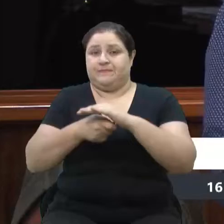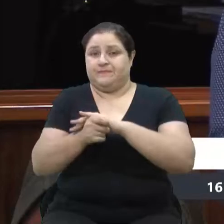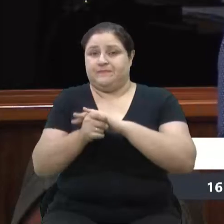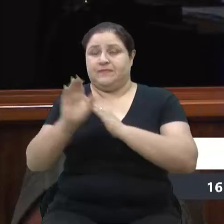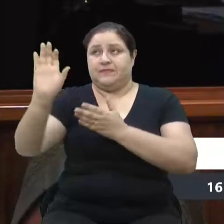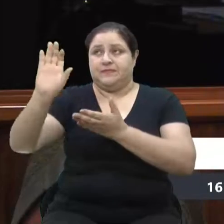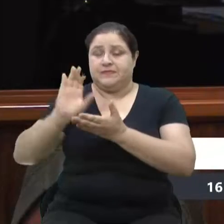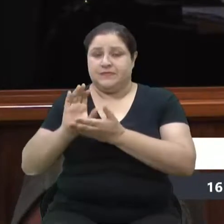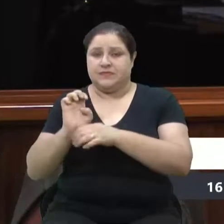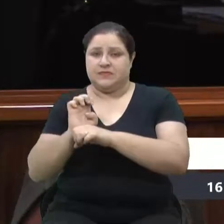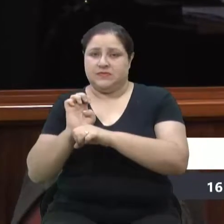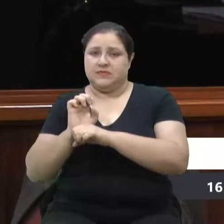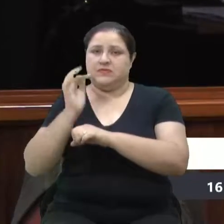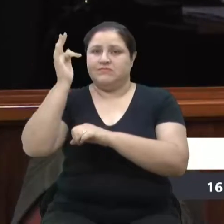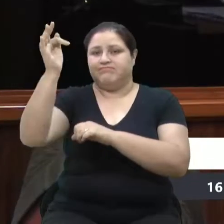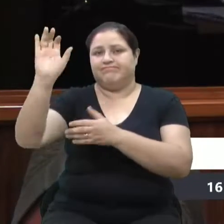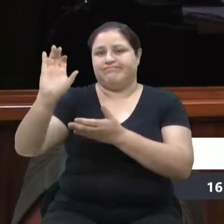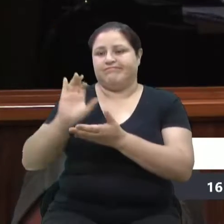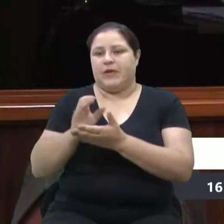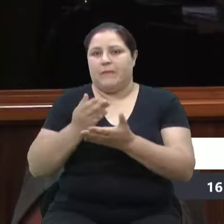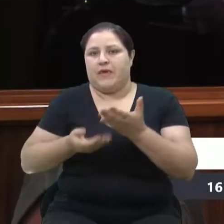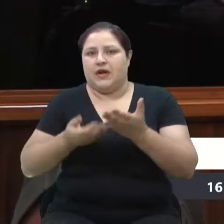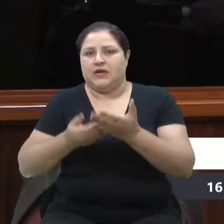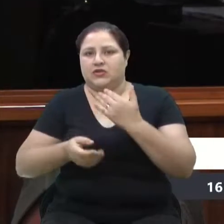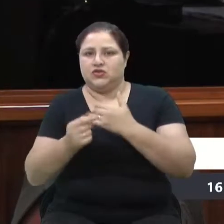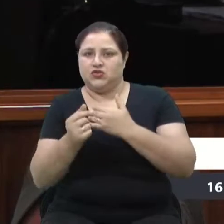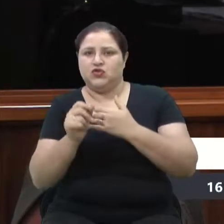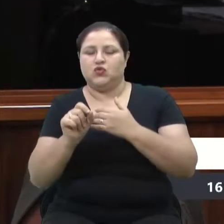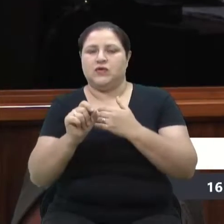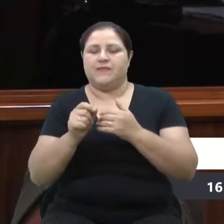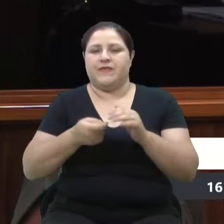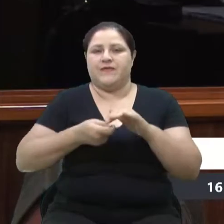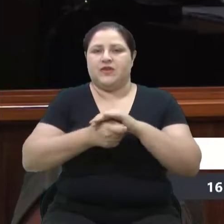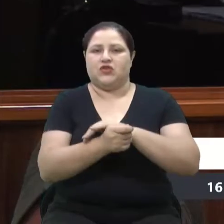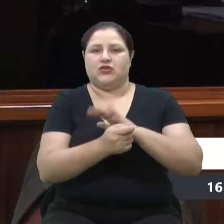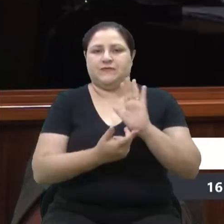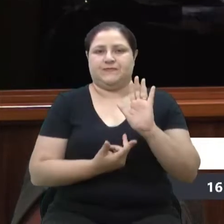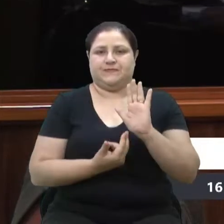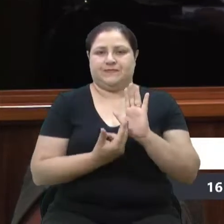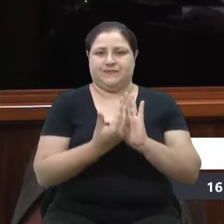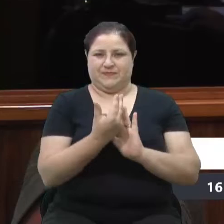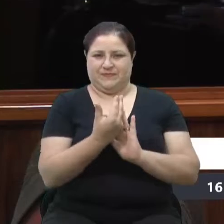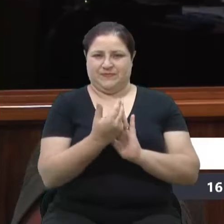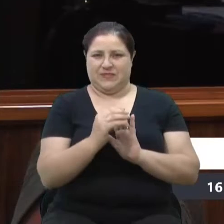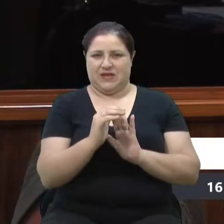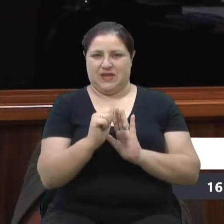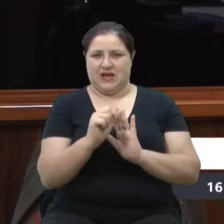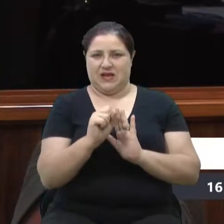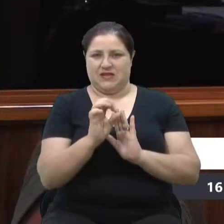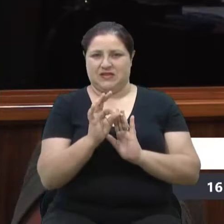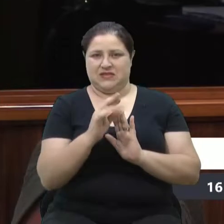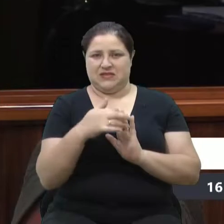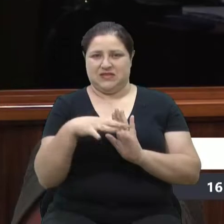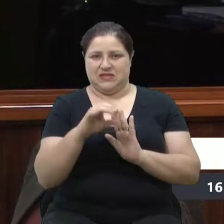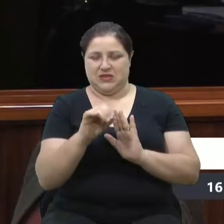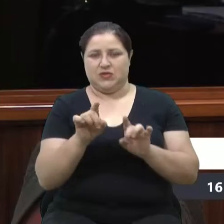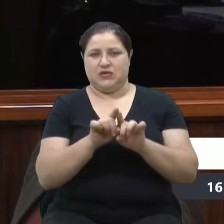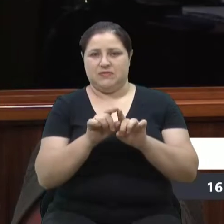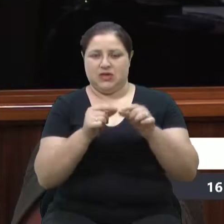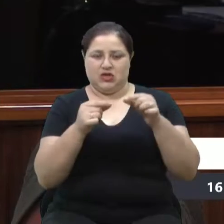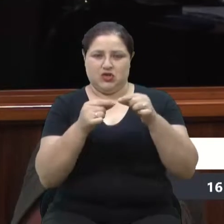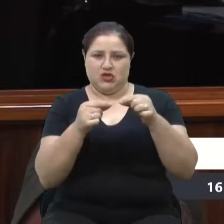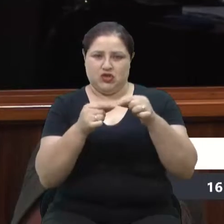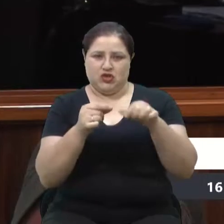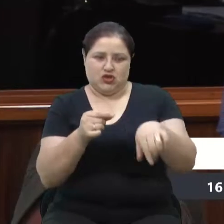a nível federal, para investir em castração, em chipagem. E,